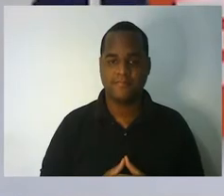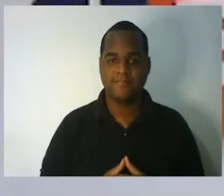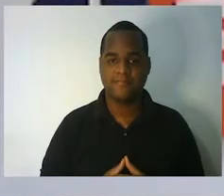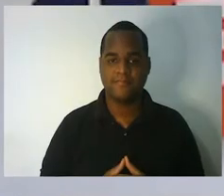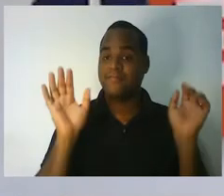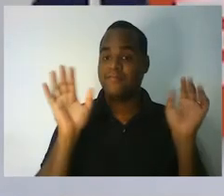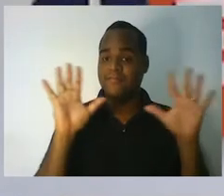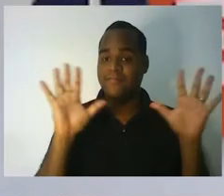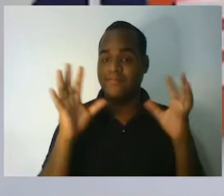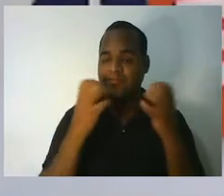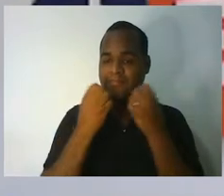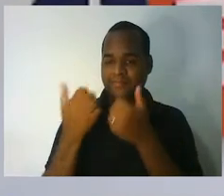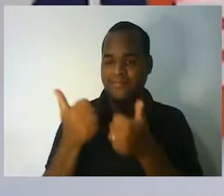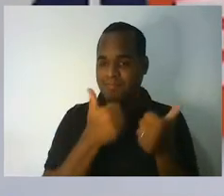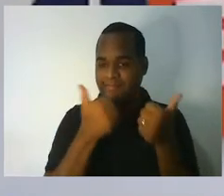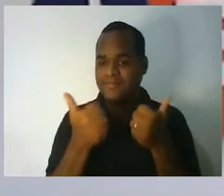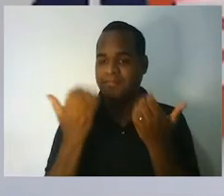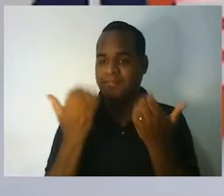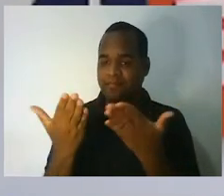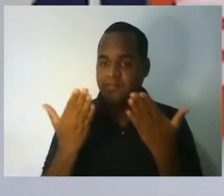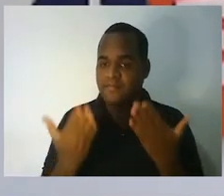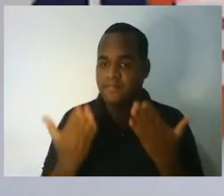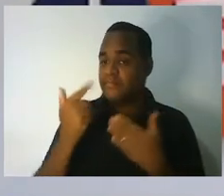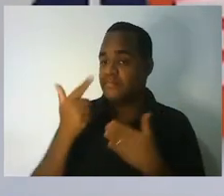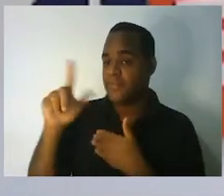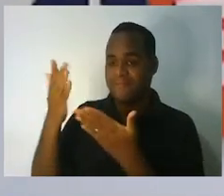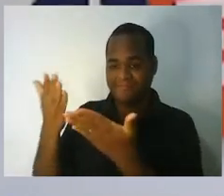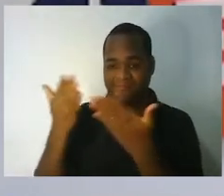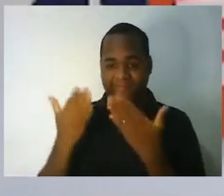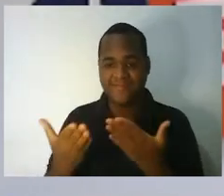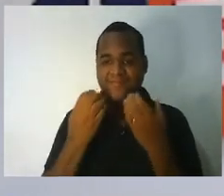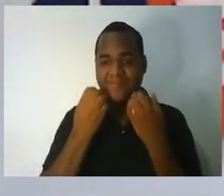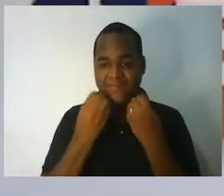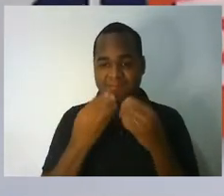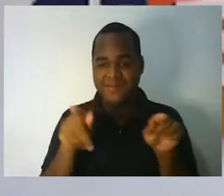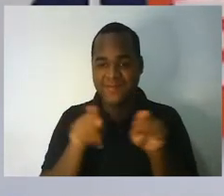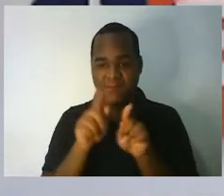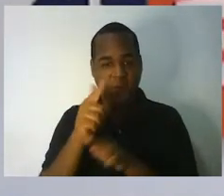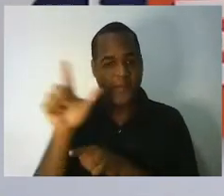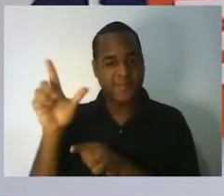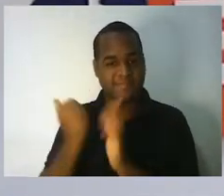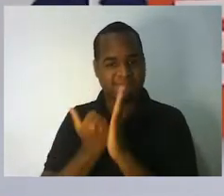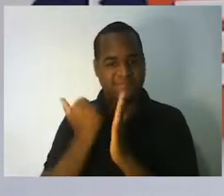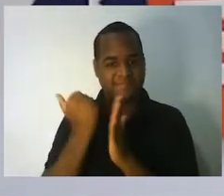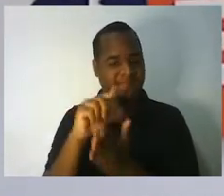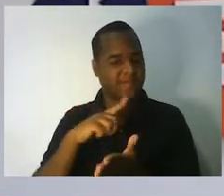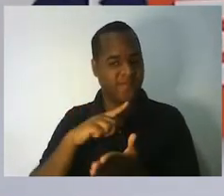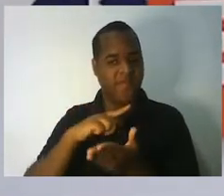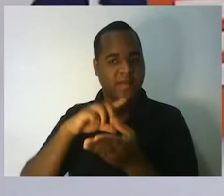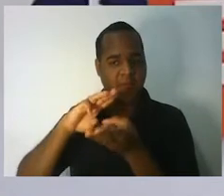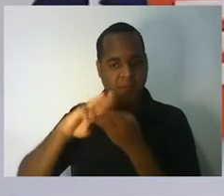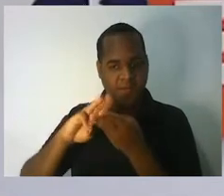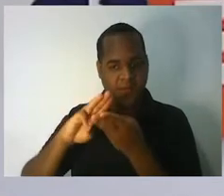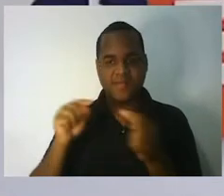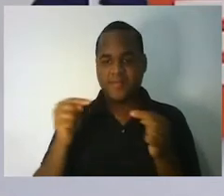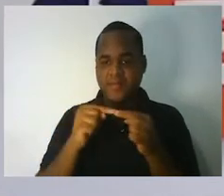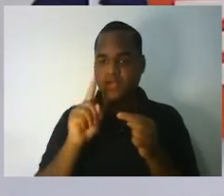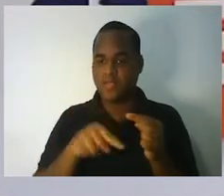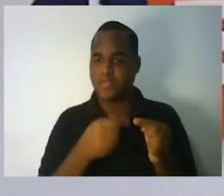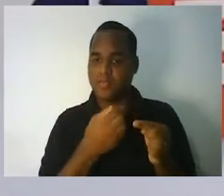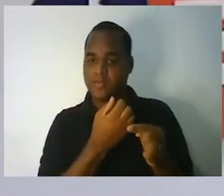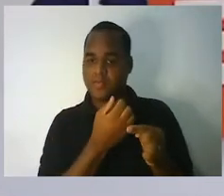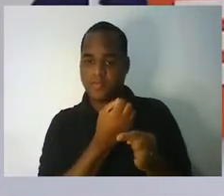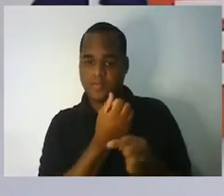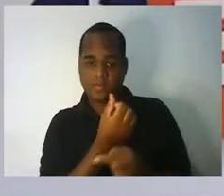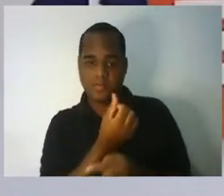Olá, sejam bem-vindos, sejam bem-vindas a mais uma aula de matemática para o sexto e